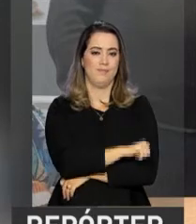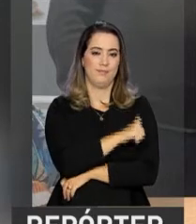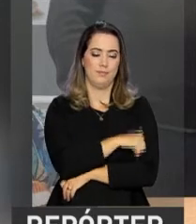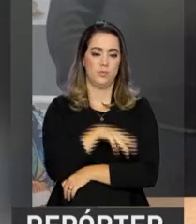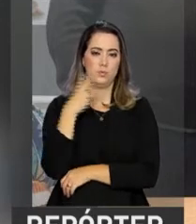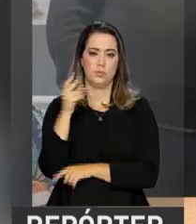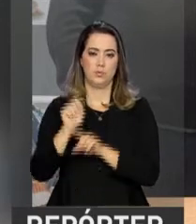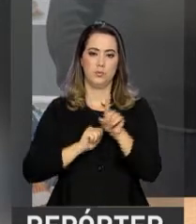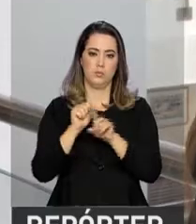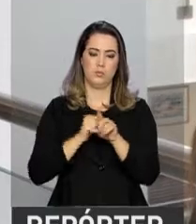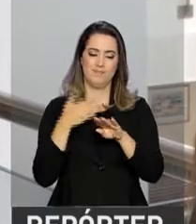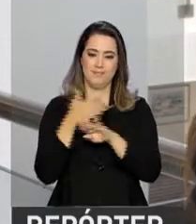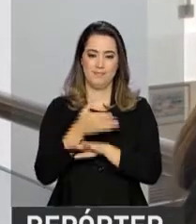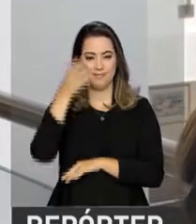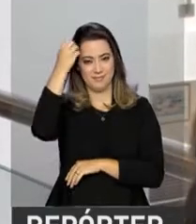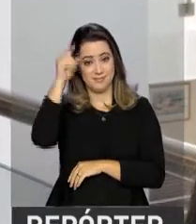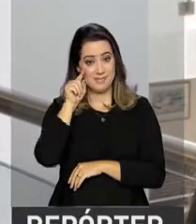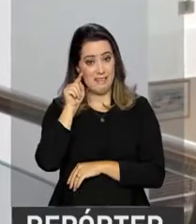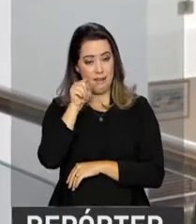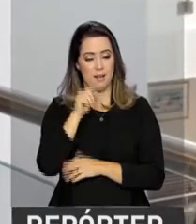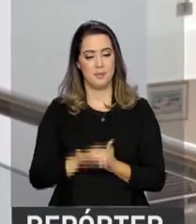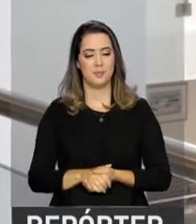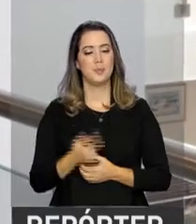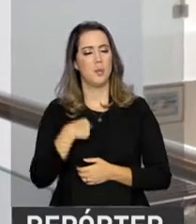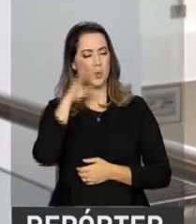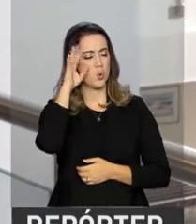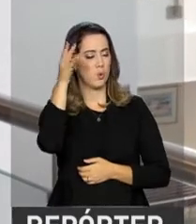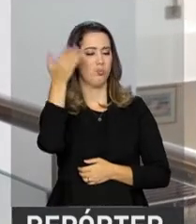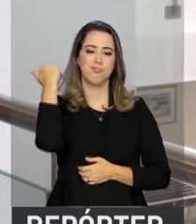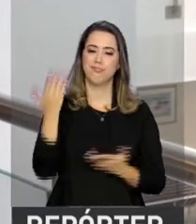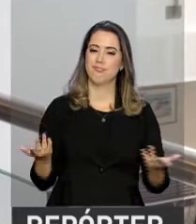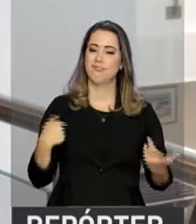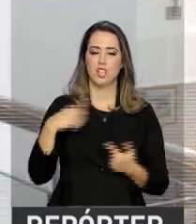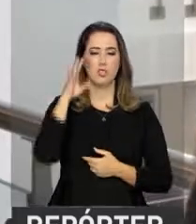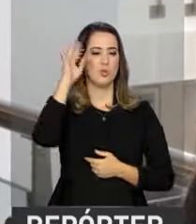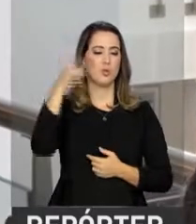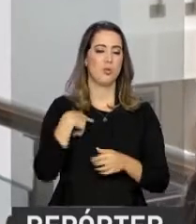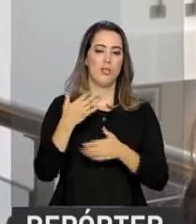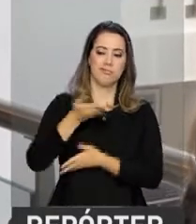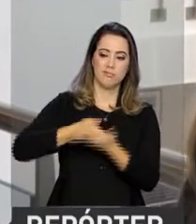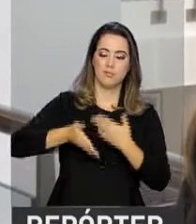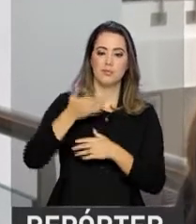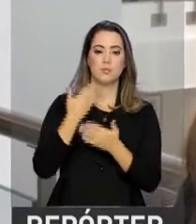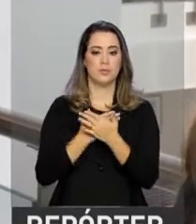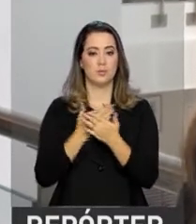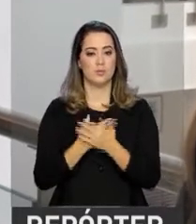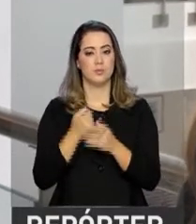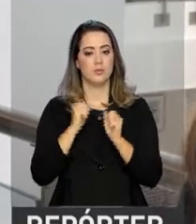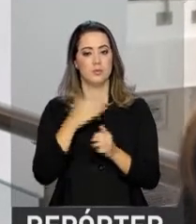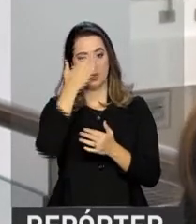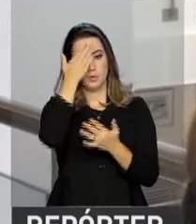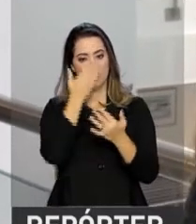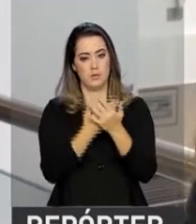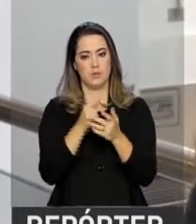imersa na cultura britânica. Sempre foi um sonho meu poder participar e fazer um intercâmbio de estudos, uma experiência maravilhosa, e que tenho certeza